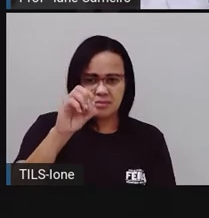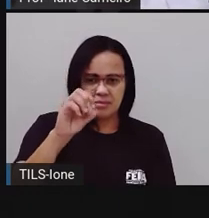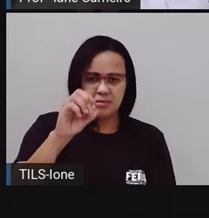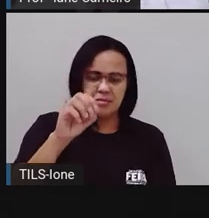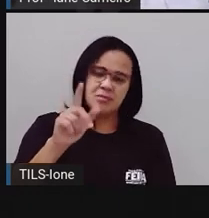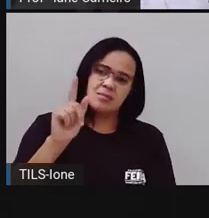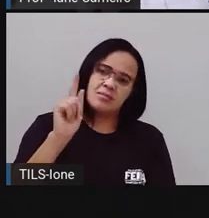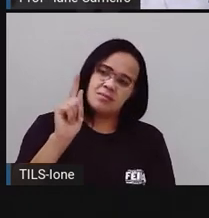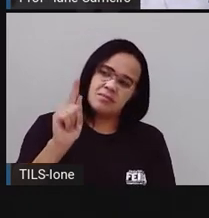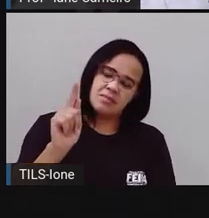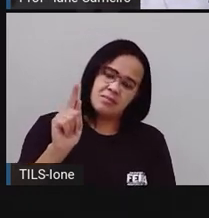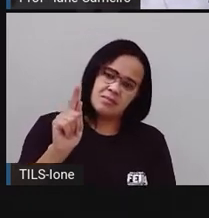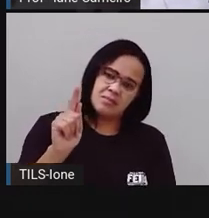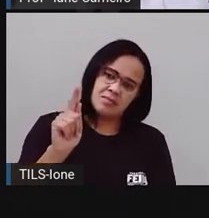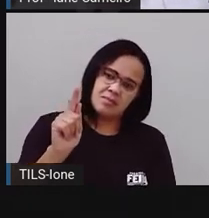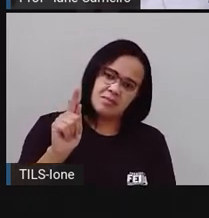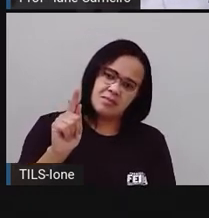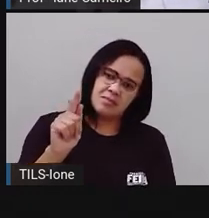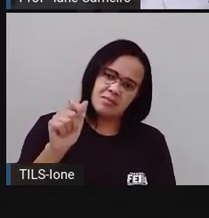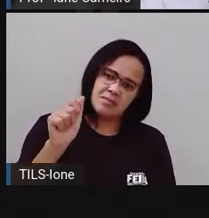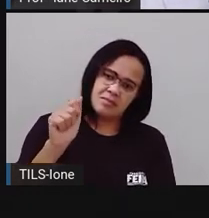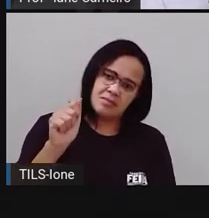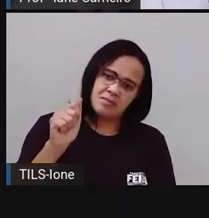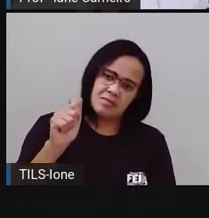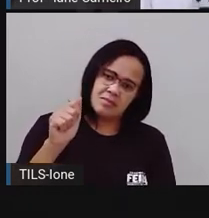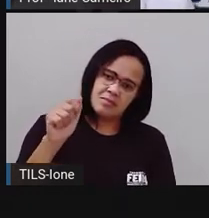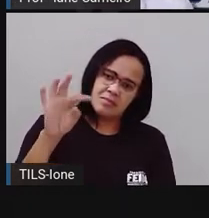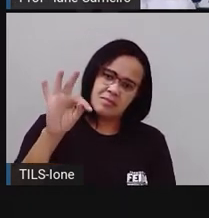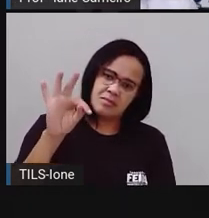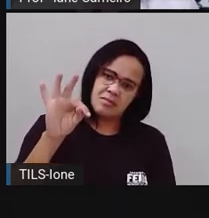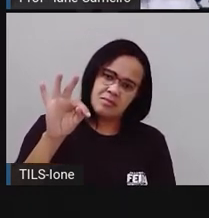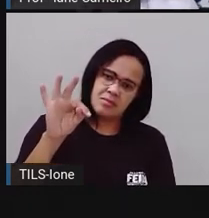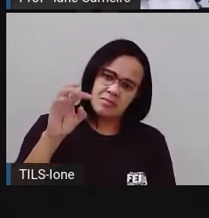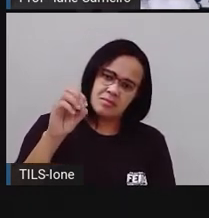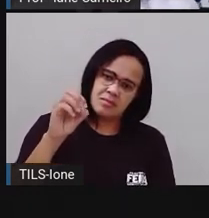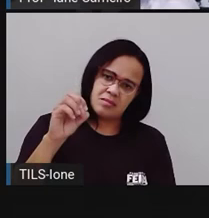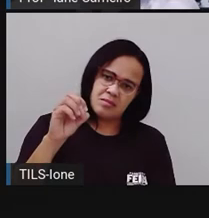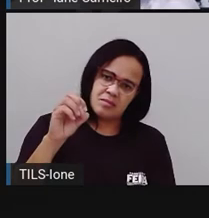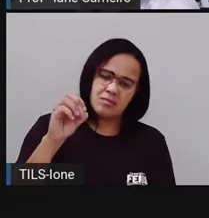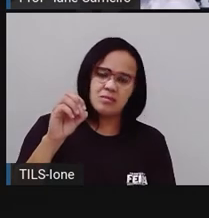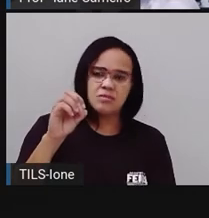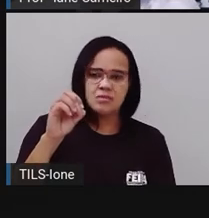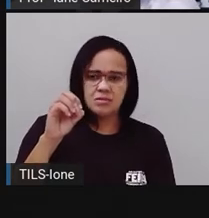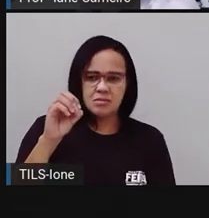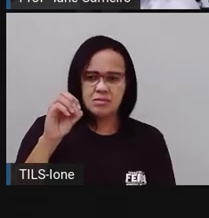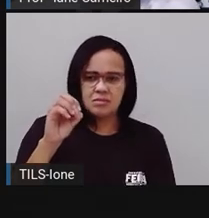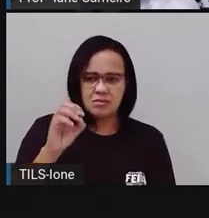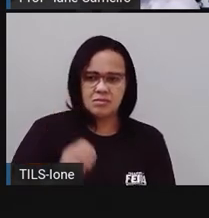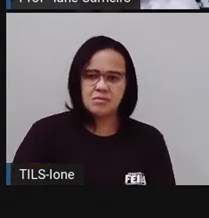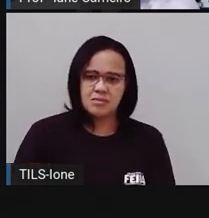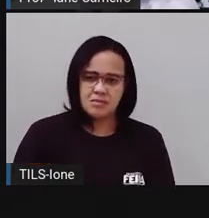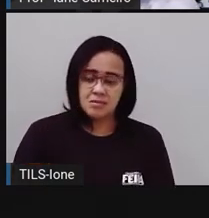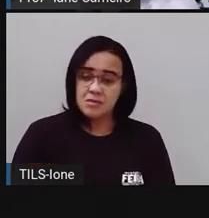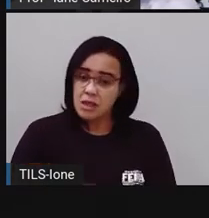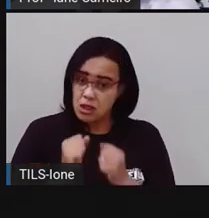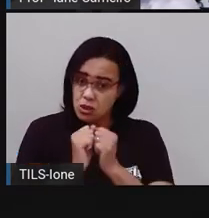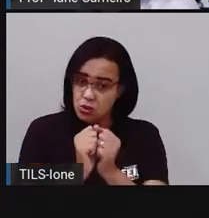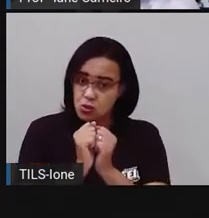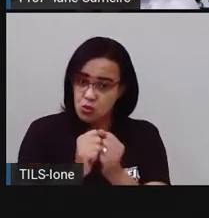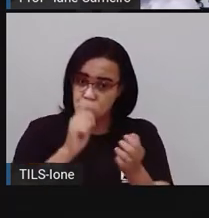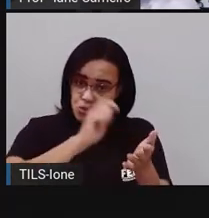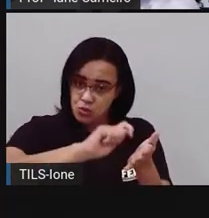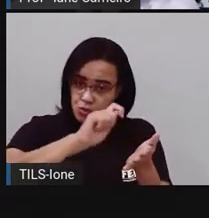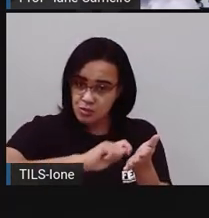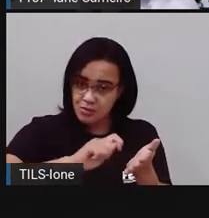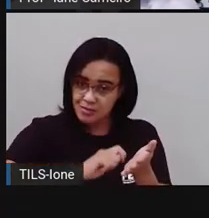gato, ó... Gá... Ó... Você tá escrevendo aí as palavras com a pró? Vai